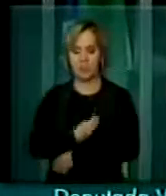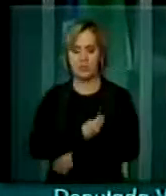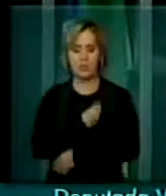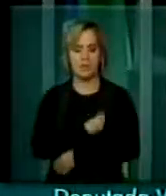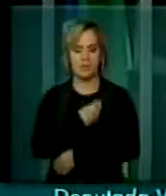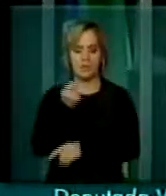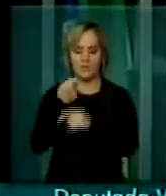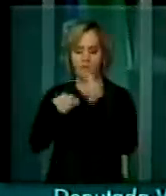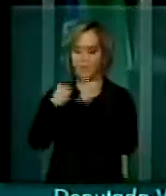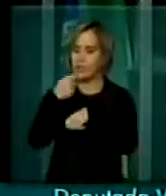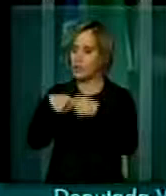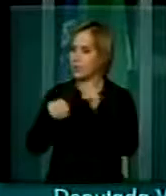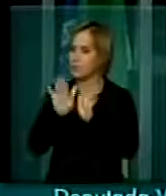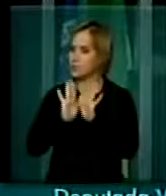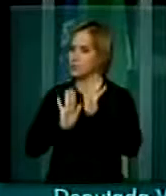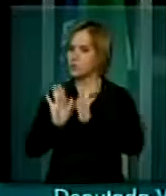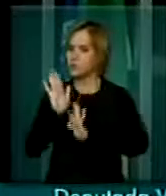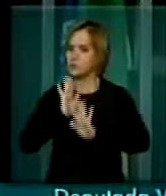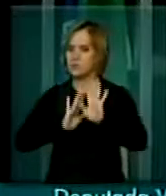econômica delicadíssima,